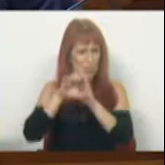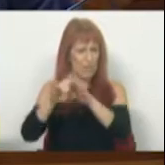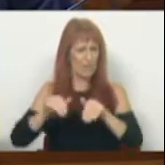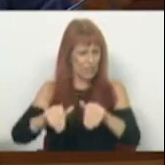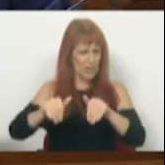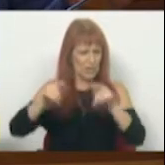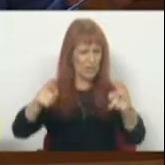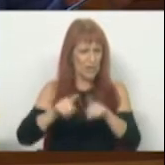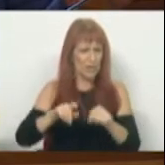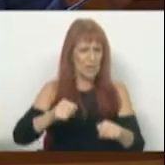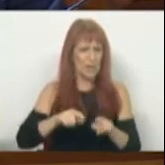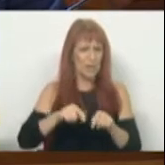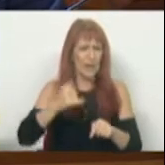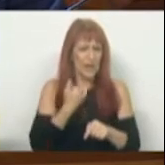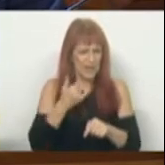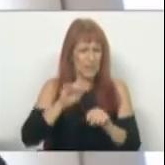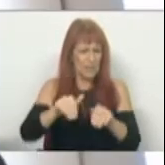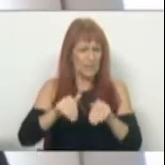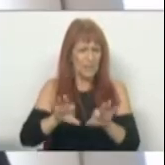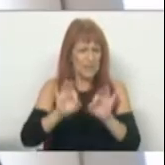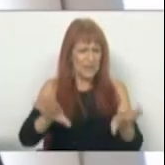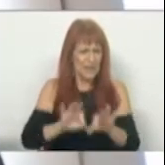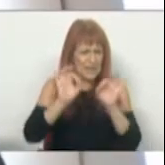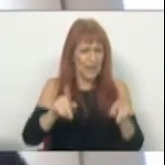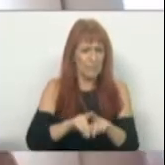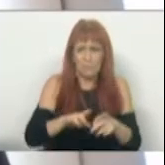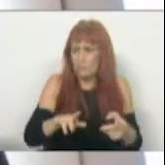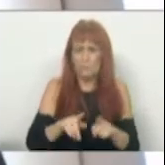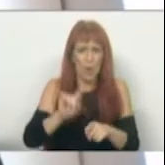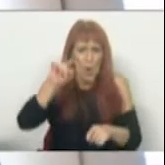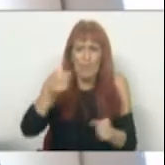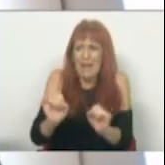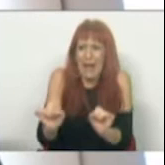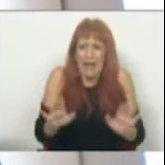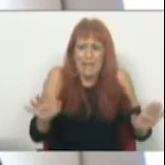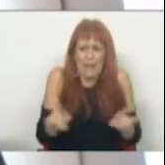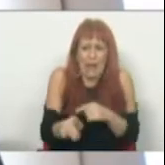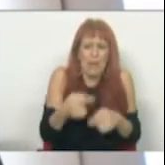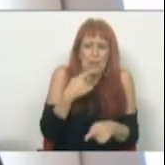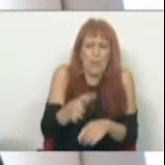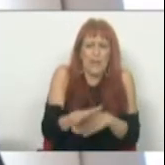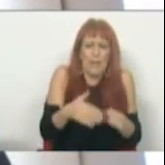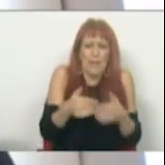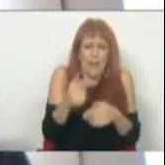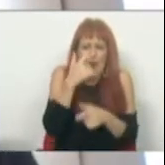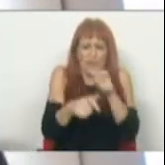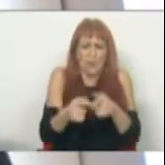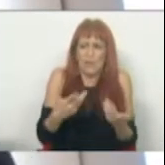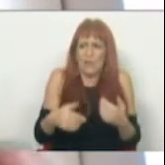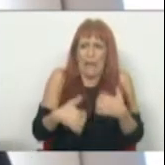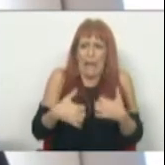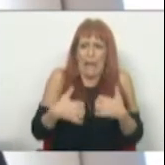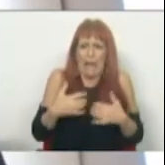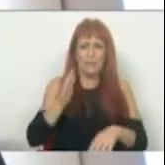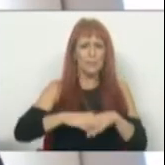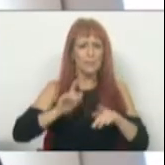absteve e que a iniciativa liberal também se absteve como se não tivessem nada a dizer às pessoas que estão em pânico em